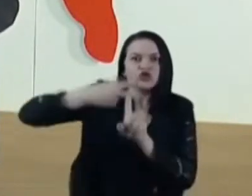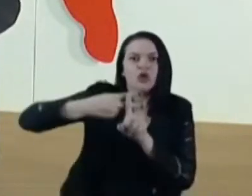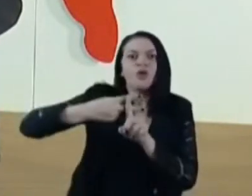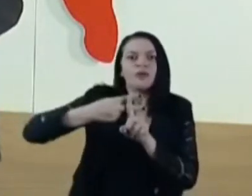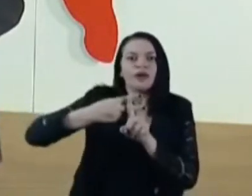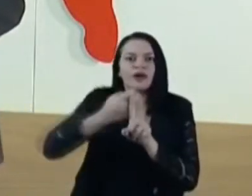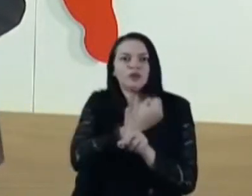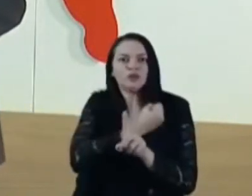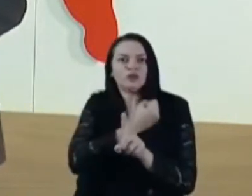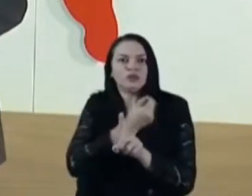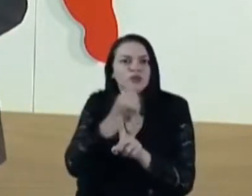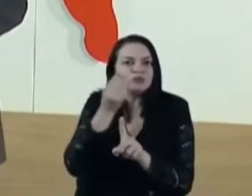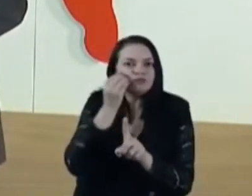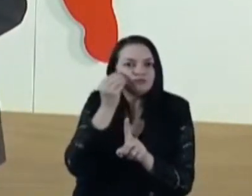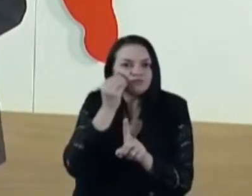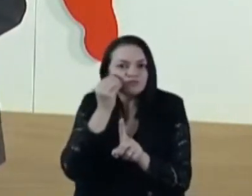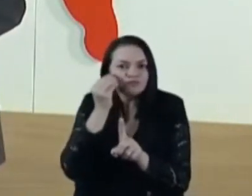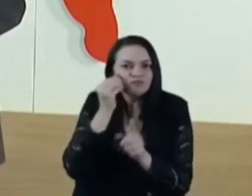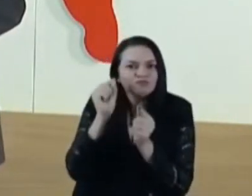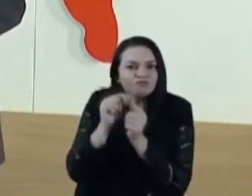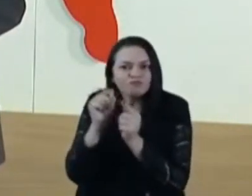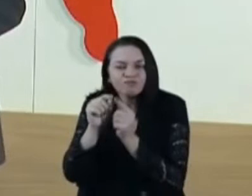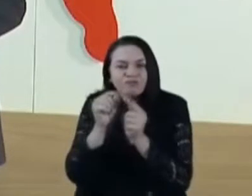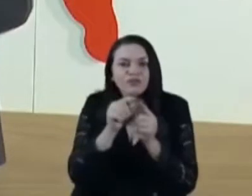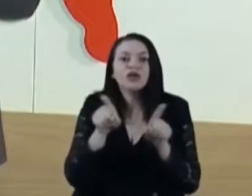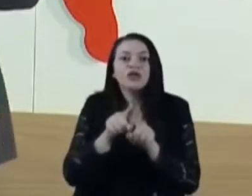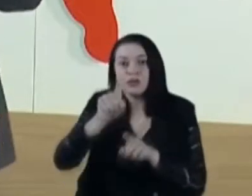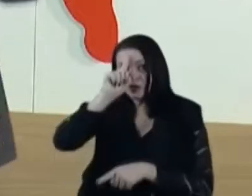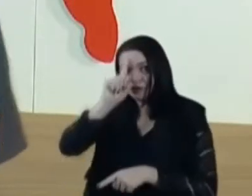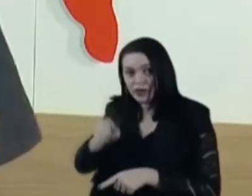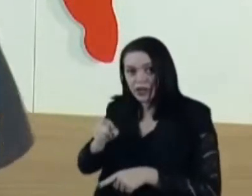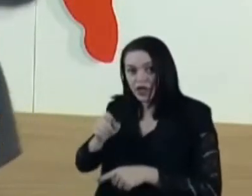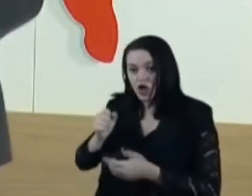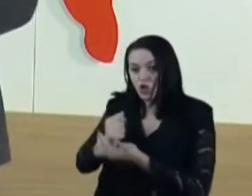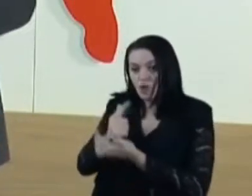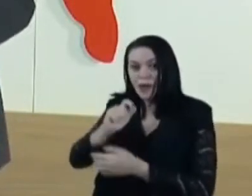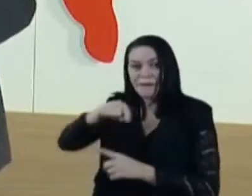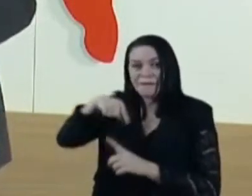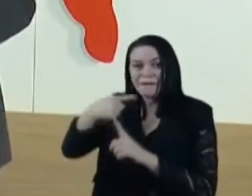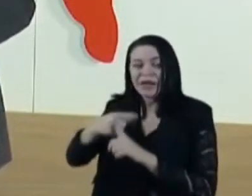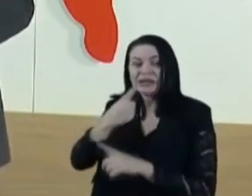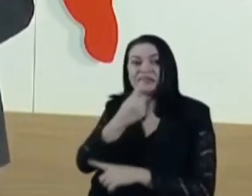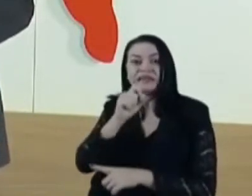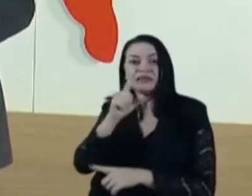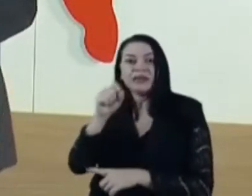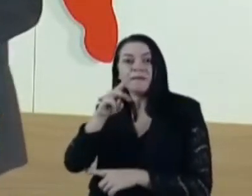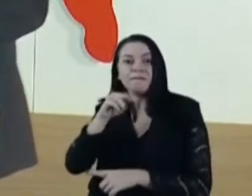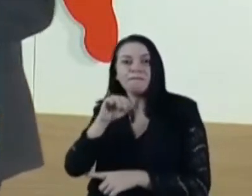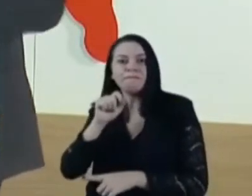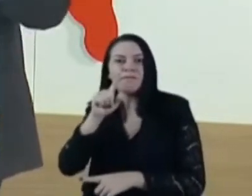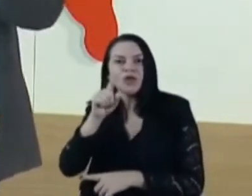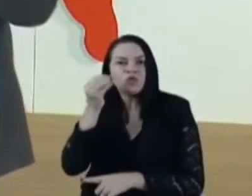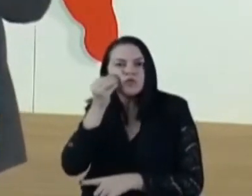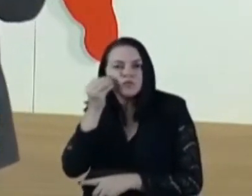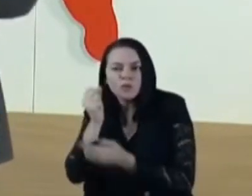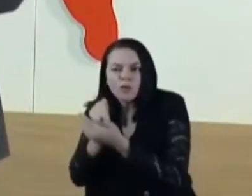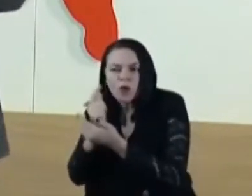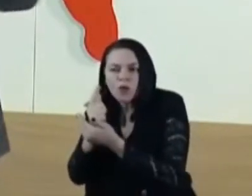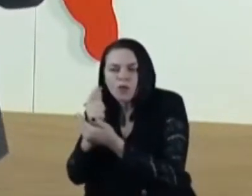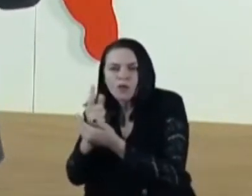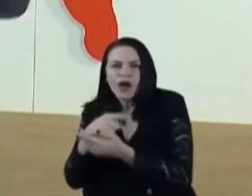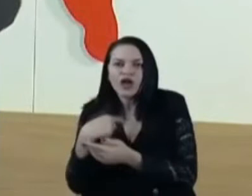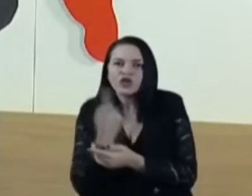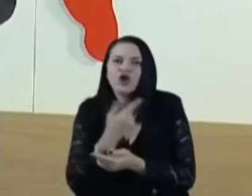testes realizados e determinei a compra de mais 100 mil testes para que nós possamos, com isso,